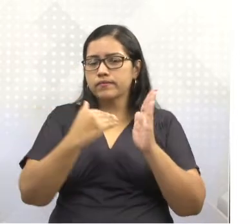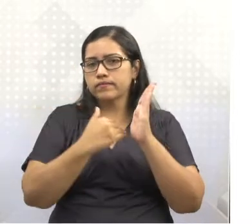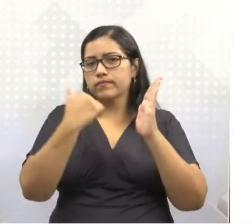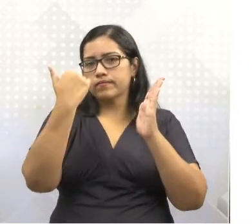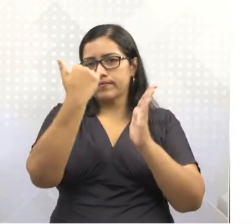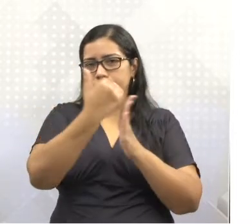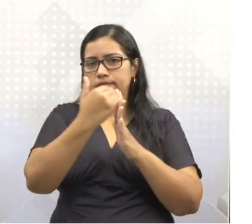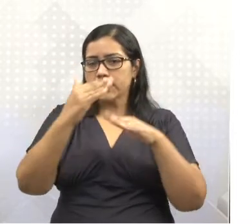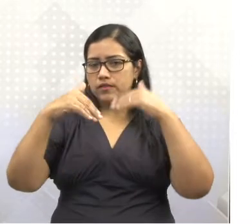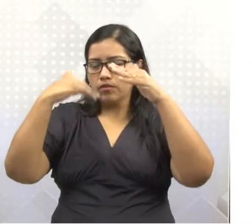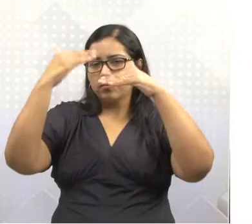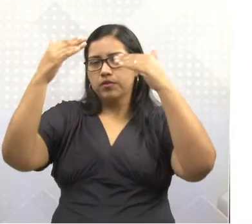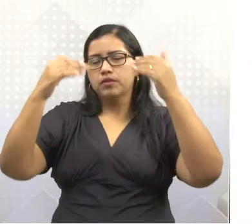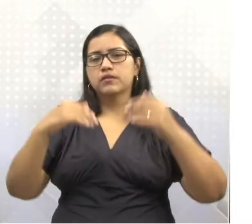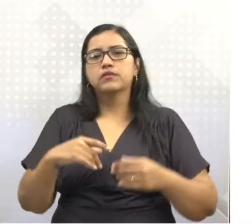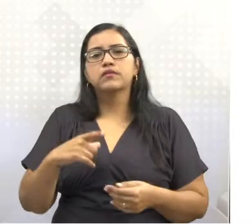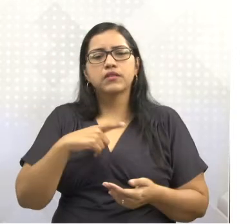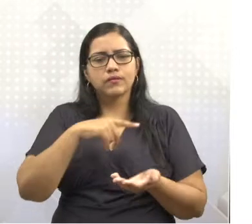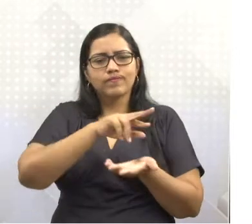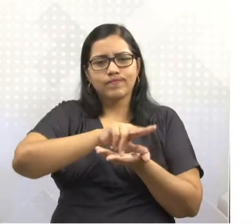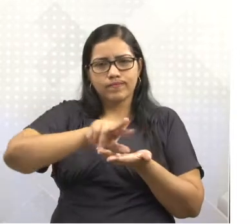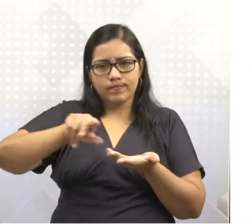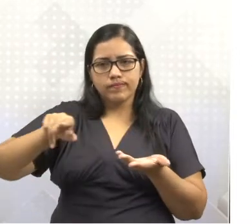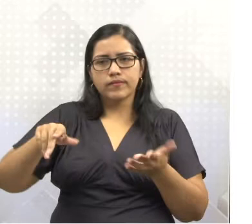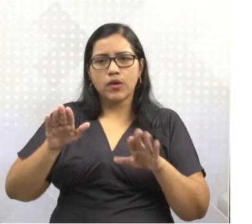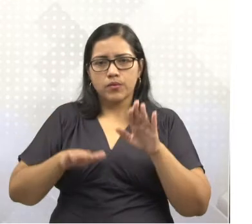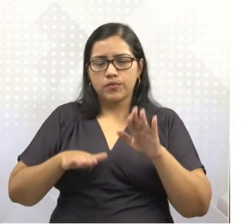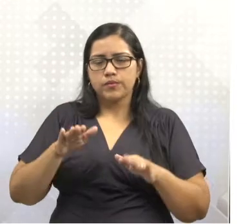Noruega, entre outros países.